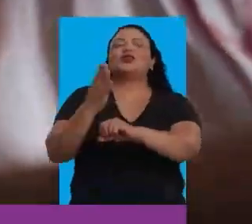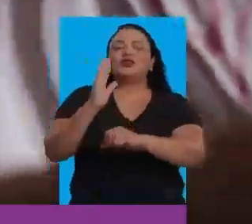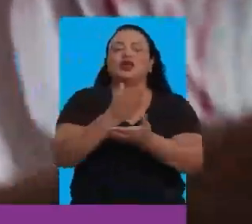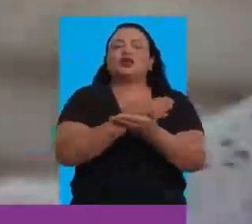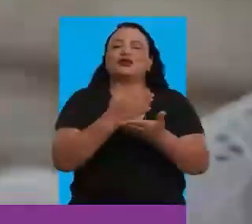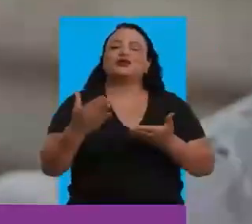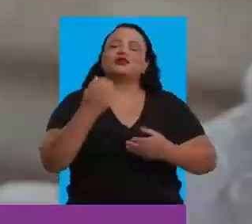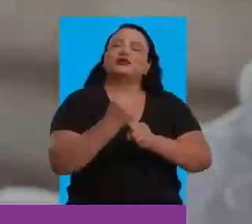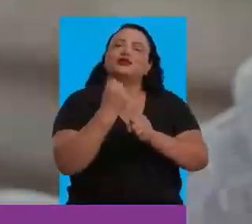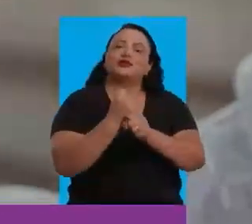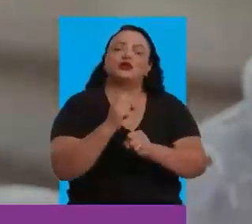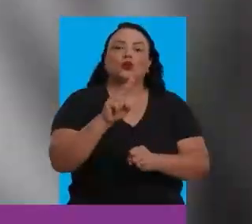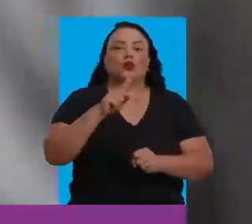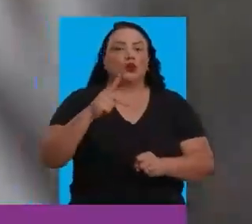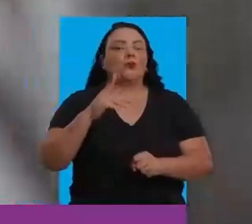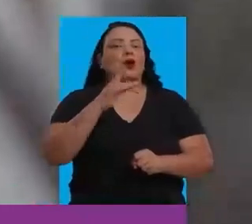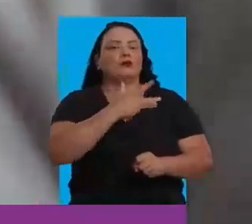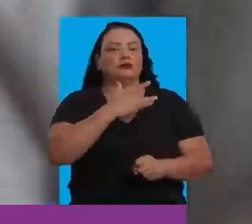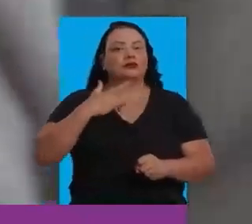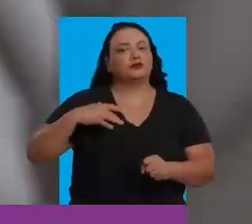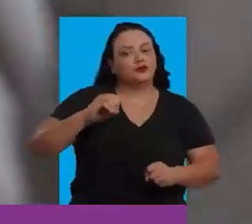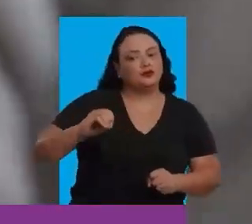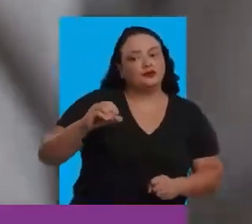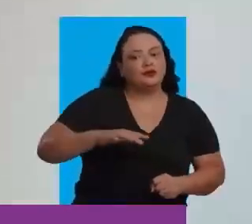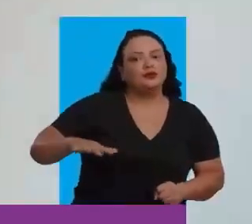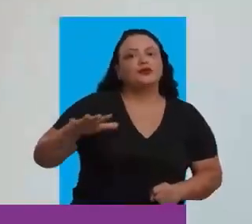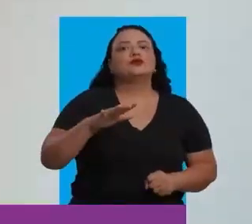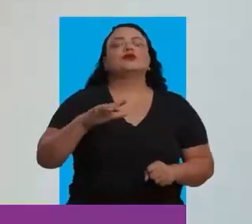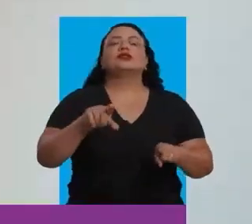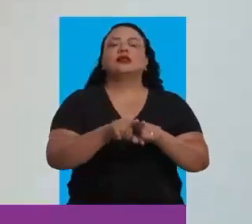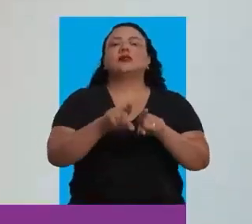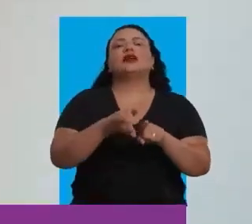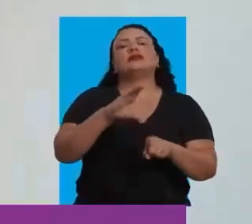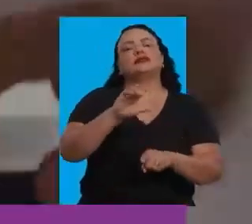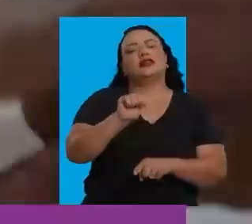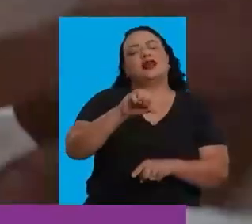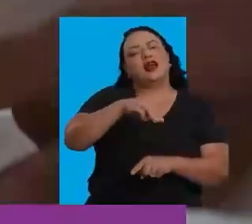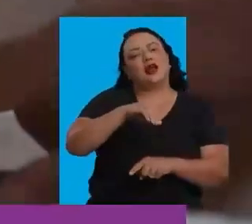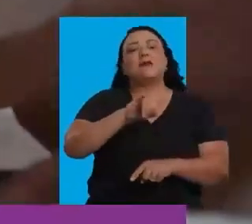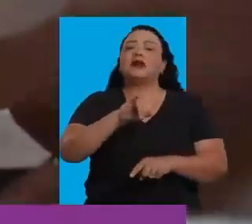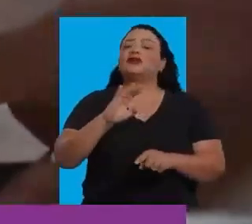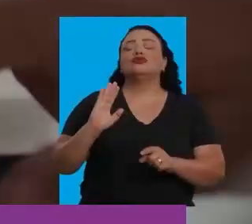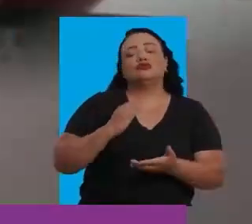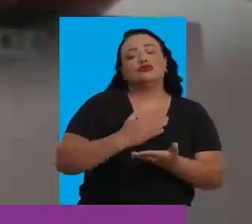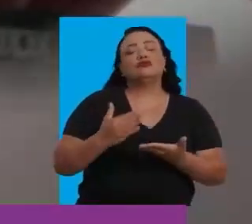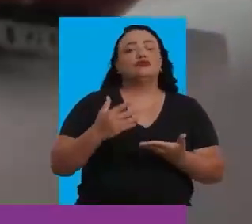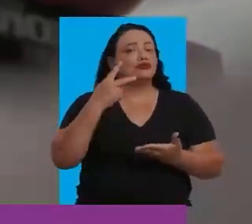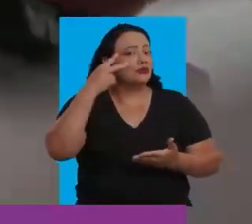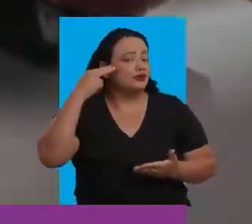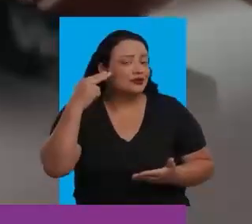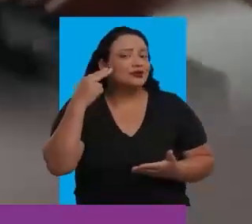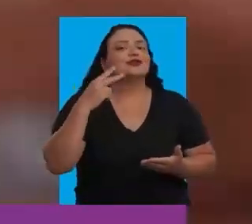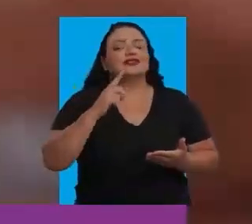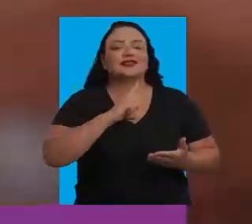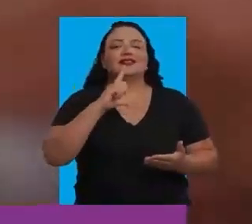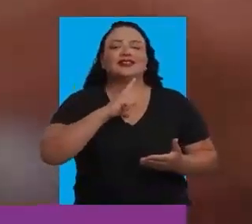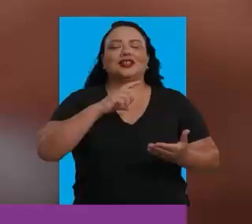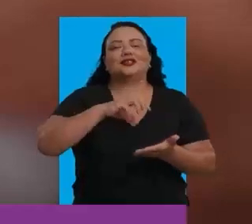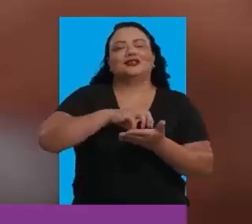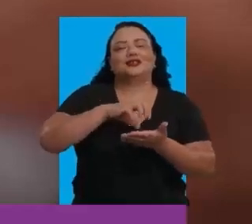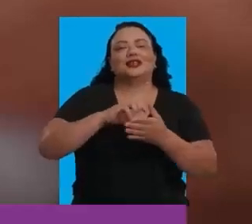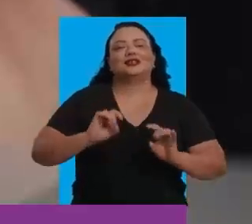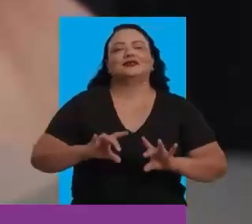integral. Sheila já iniciou as obras da UPA Municipal da Zona Oeste. E as obras do SEAMI também já começaram. E com Sheila,